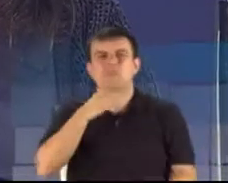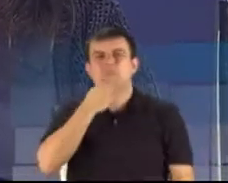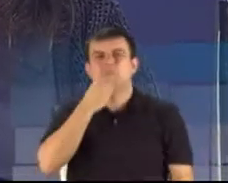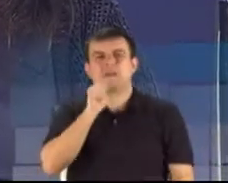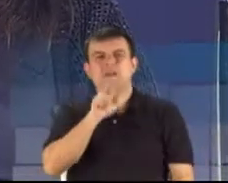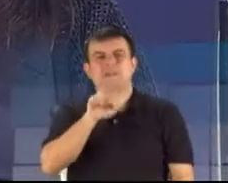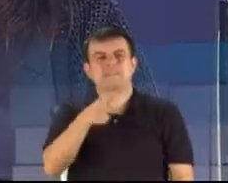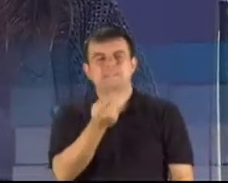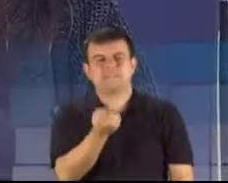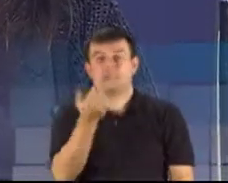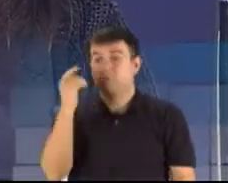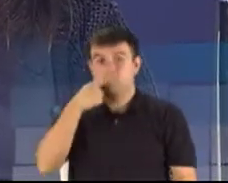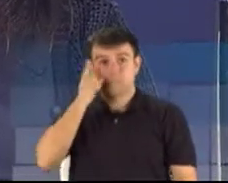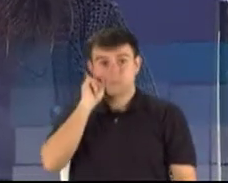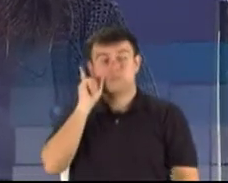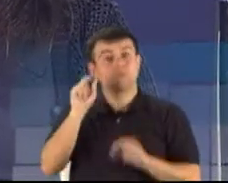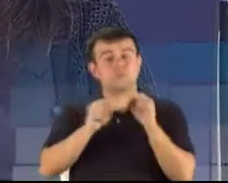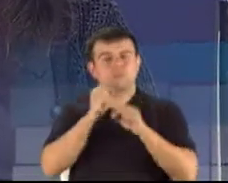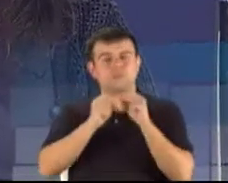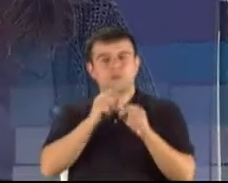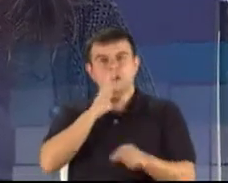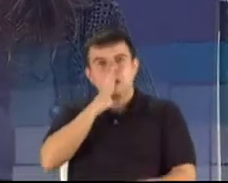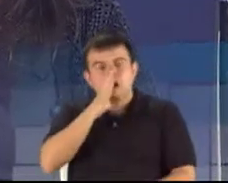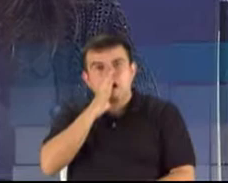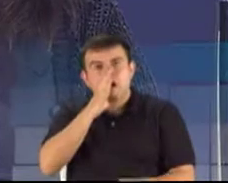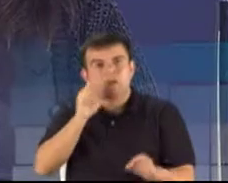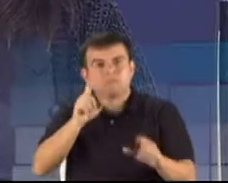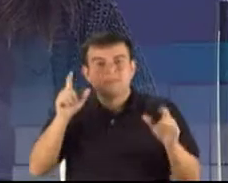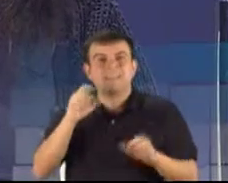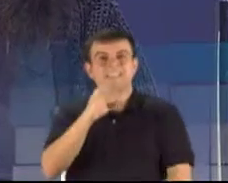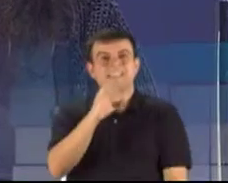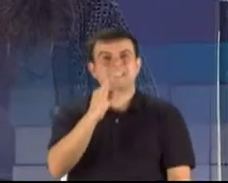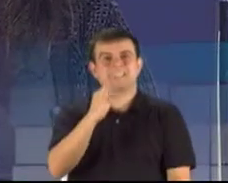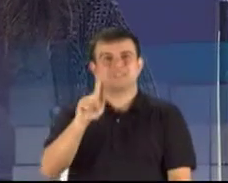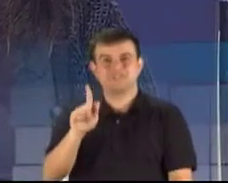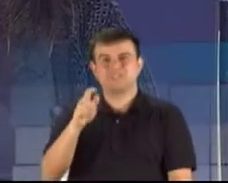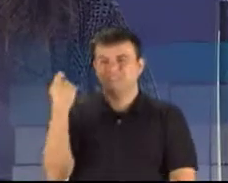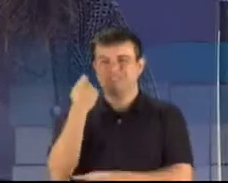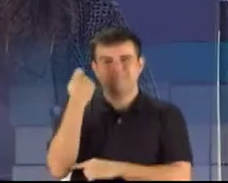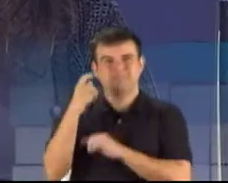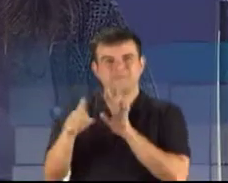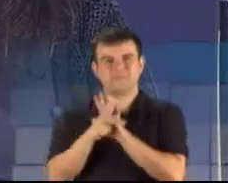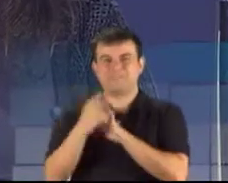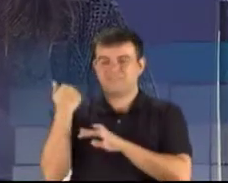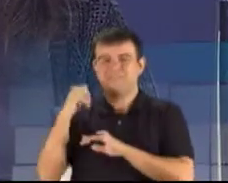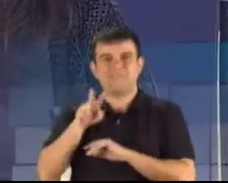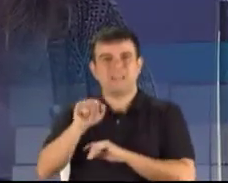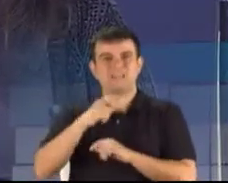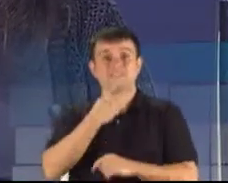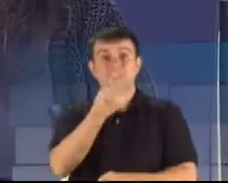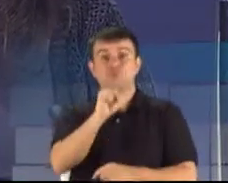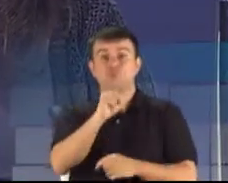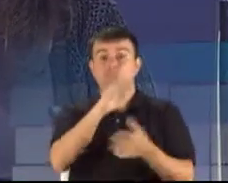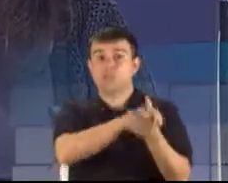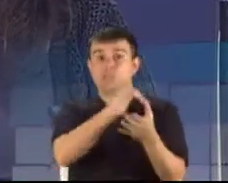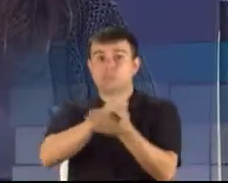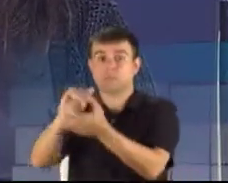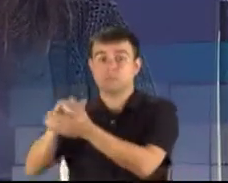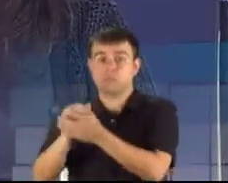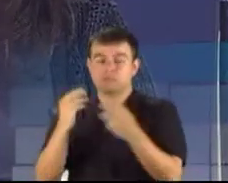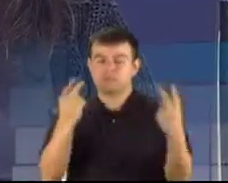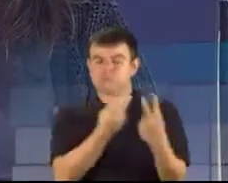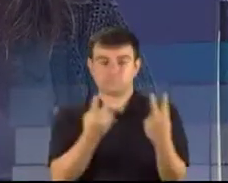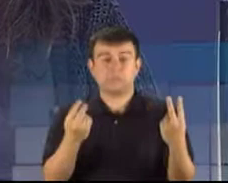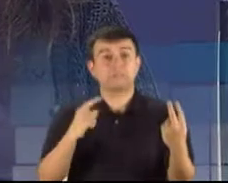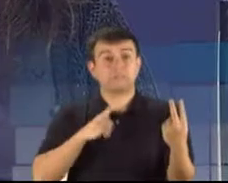está recido com a notícia de que um CTG, que ia realizar 28 casamentos, entre eles casamento